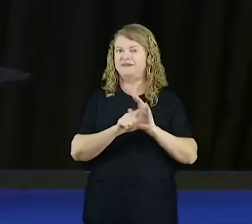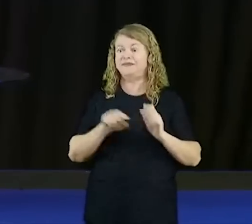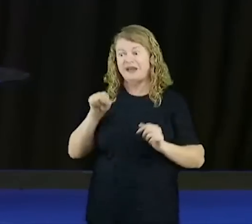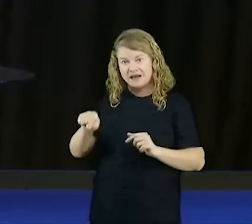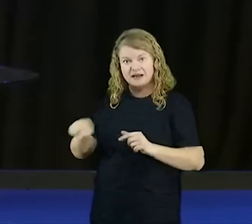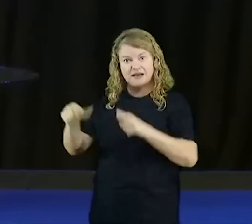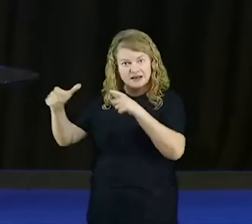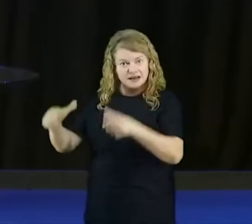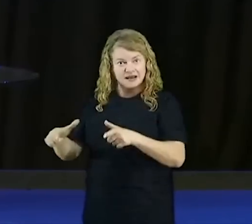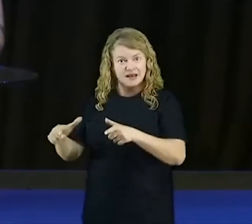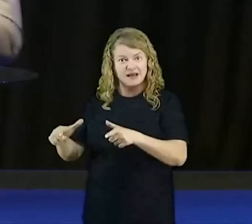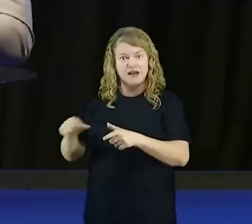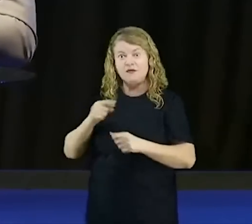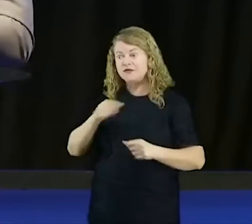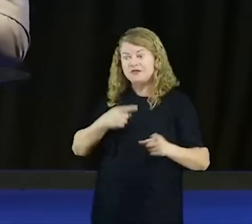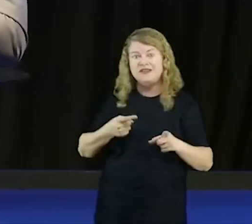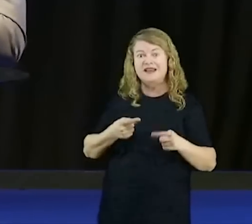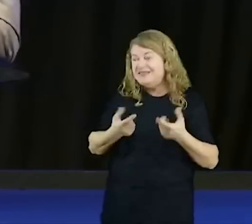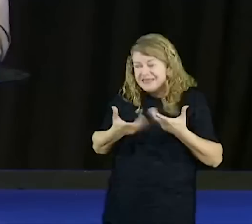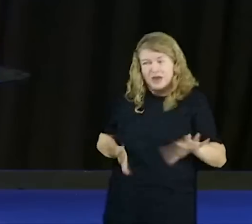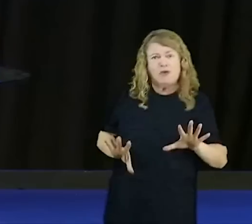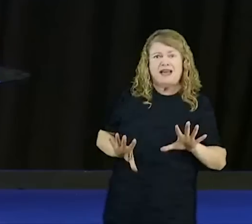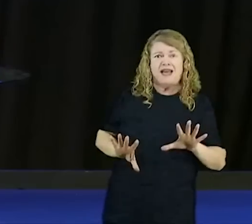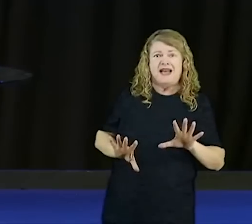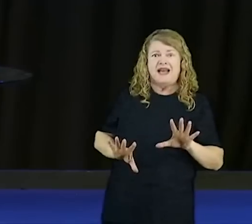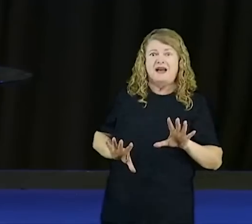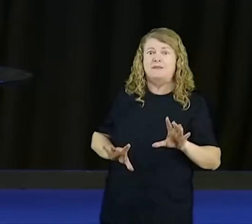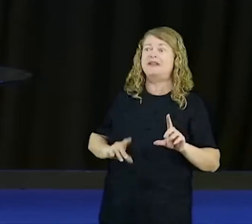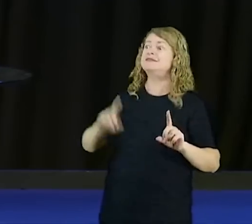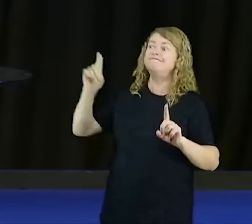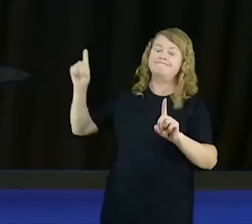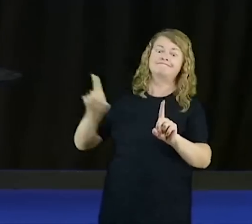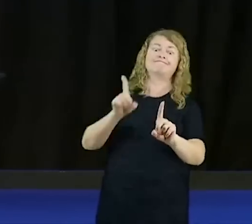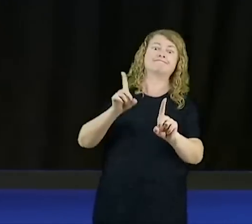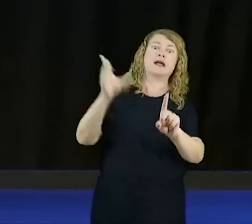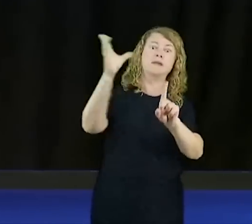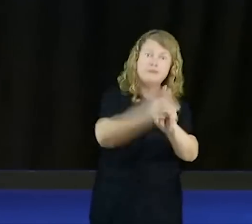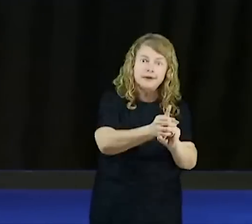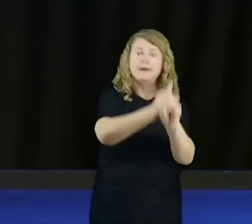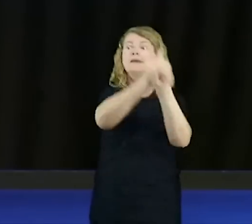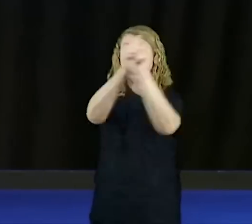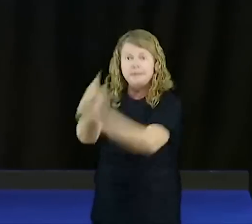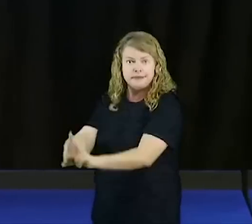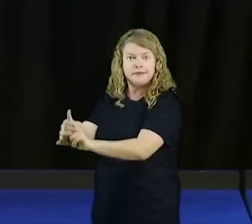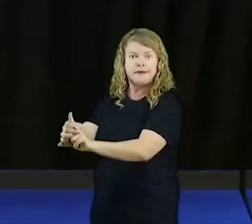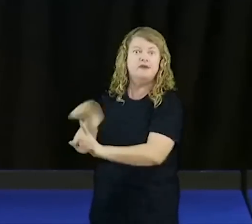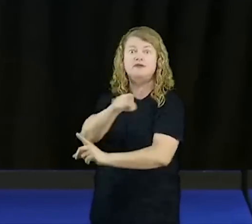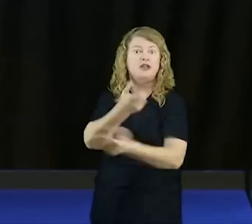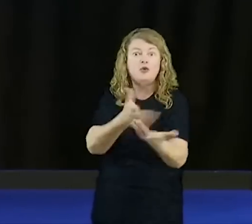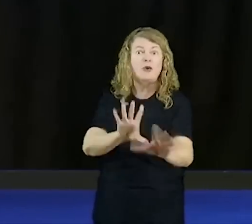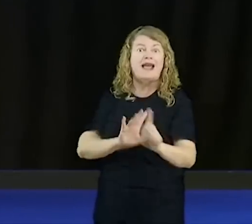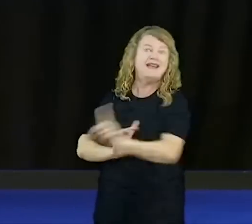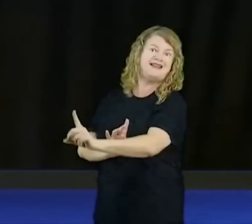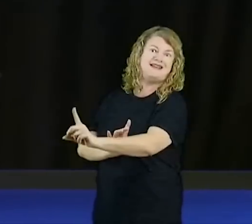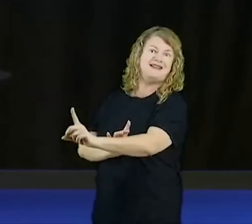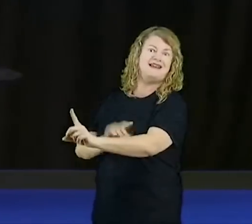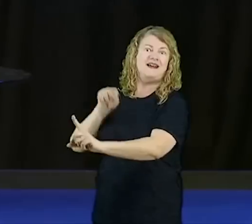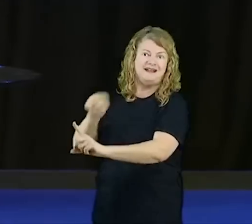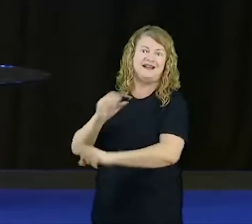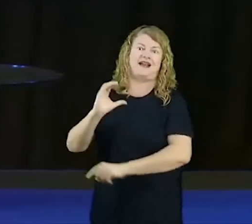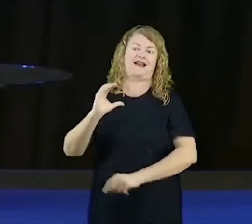você quer, você vai porque alguém te coloca lá, o cativeiro normalmente é guardado. Então tem